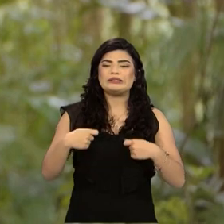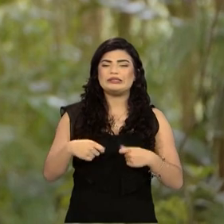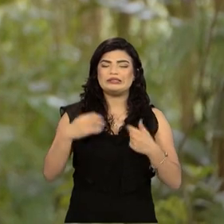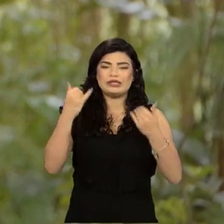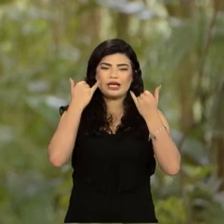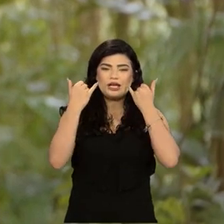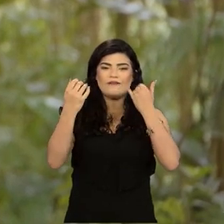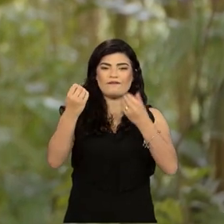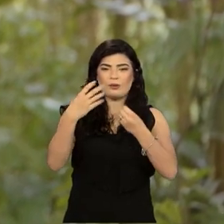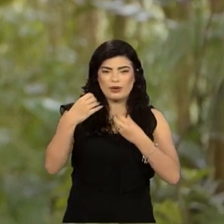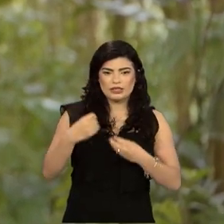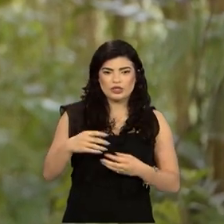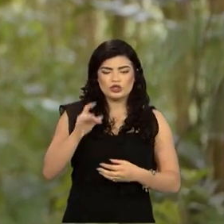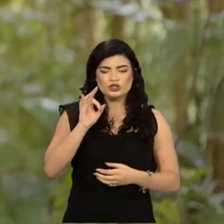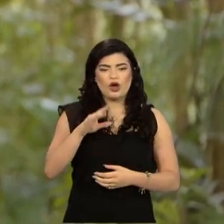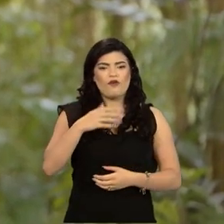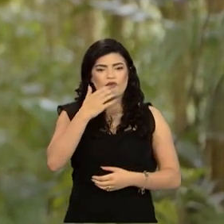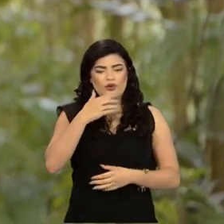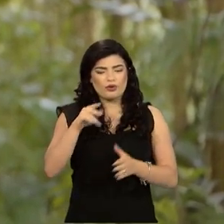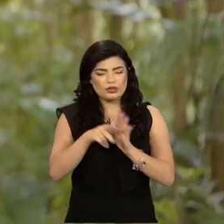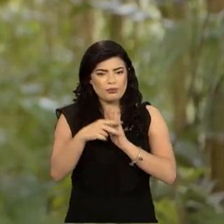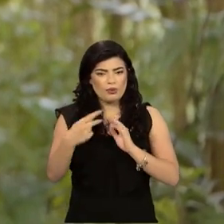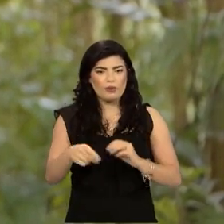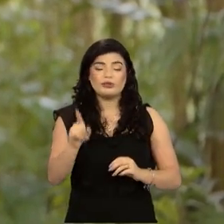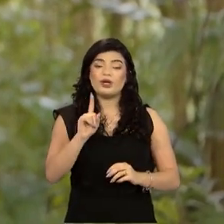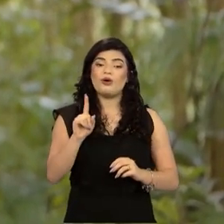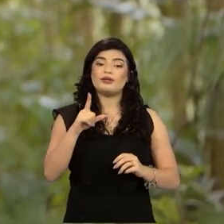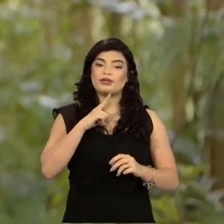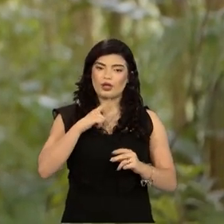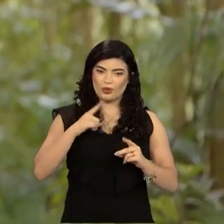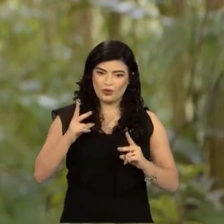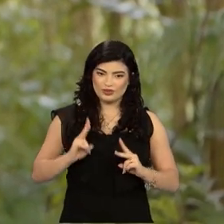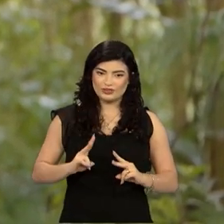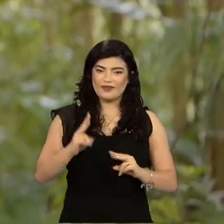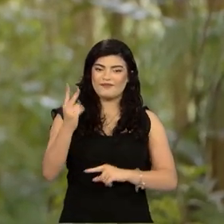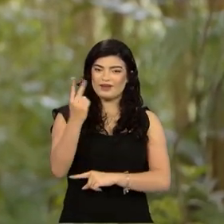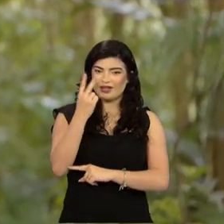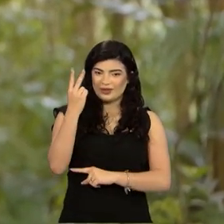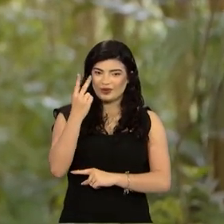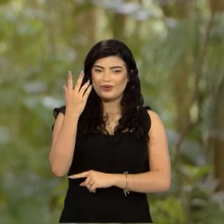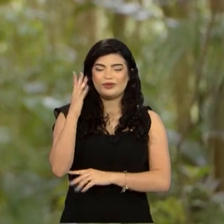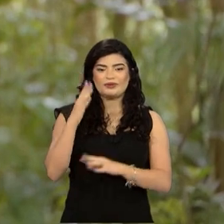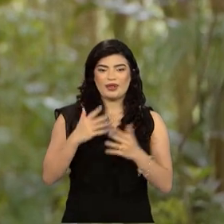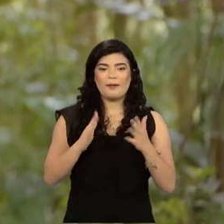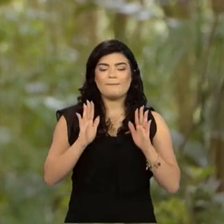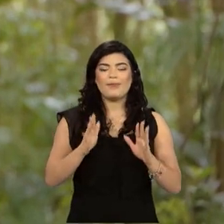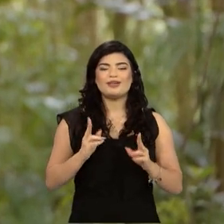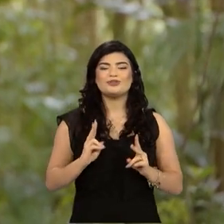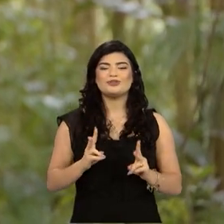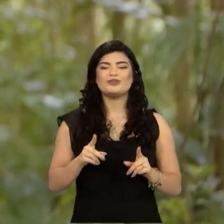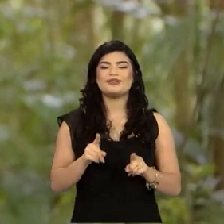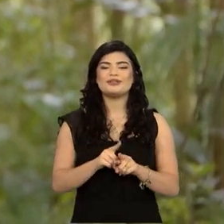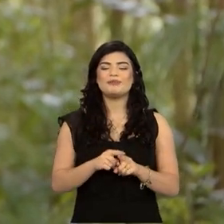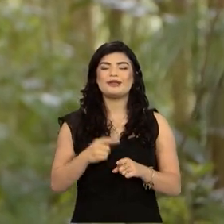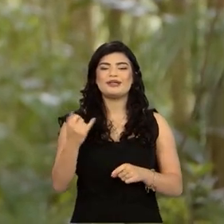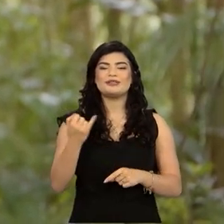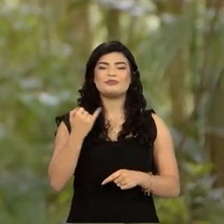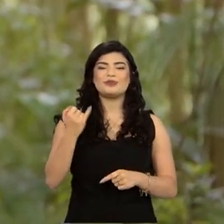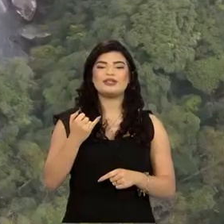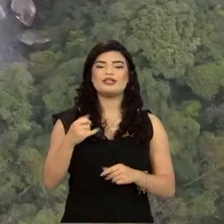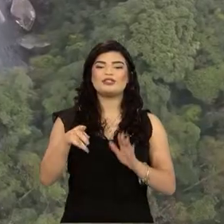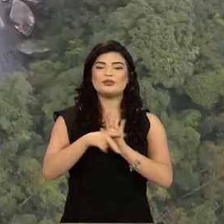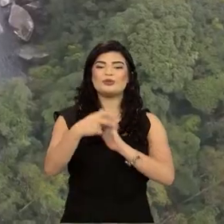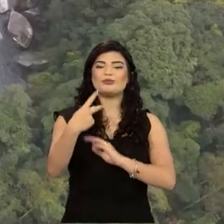a gente fala não só de frutos nativos, a gente continua falando de valorização da floresta em pé, mas a gente fala também de manejo da